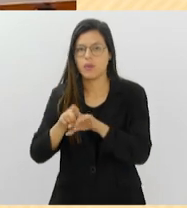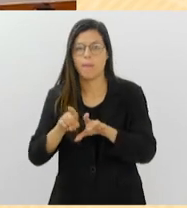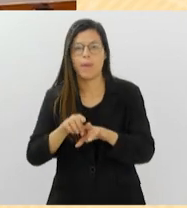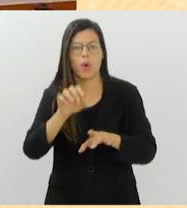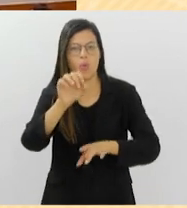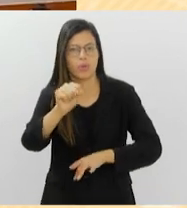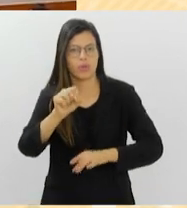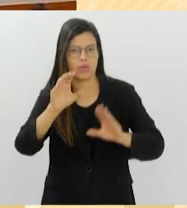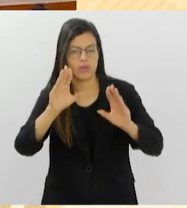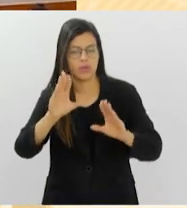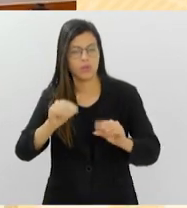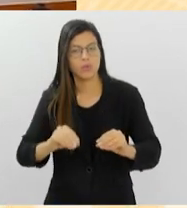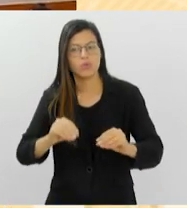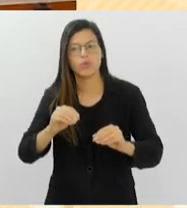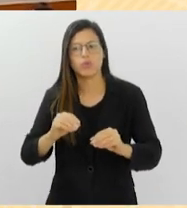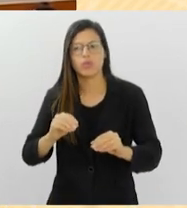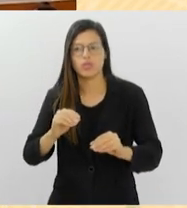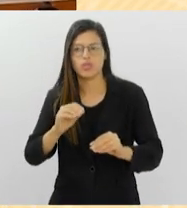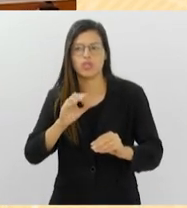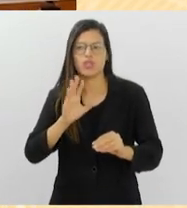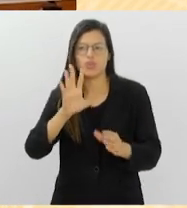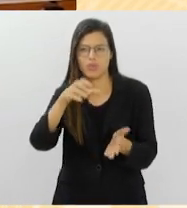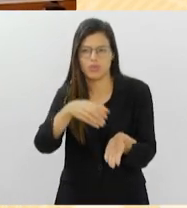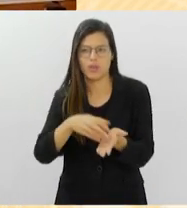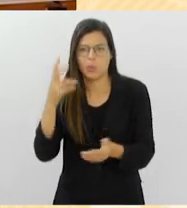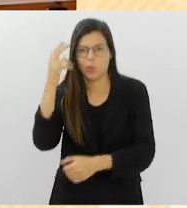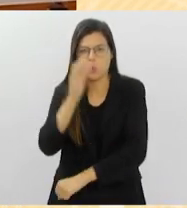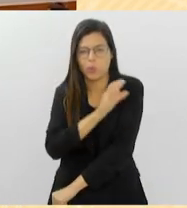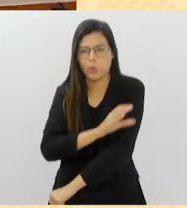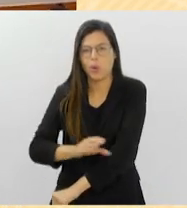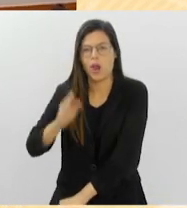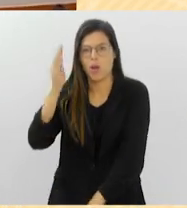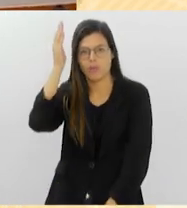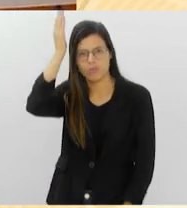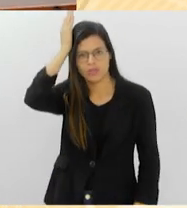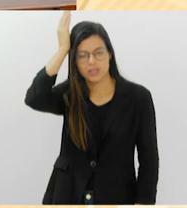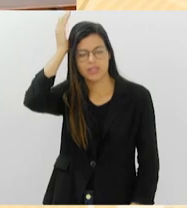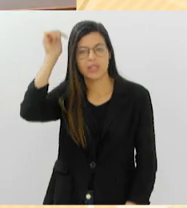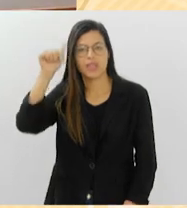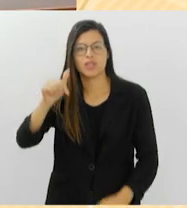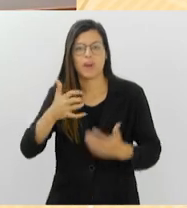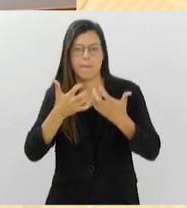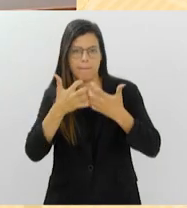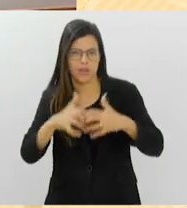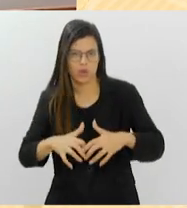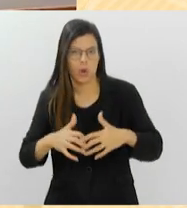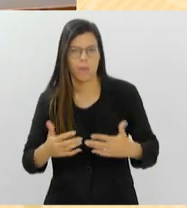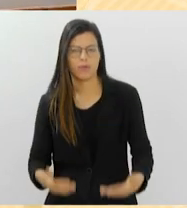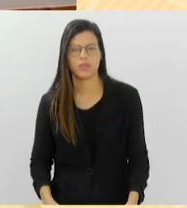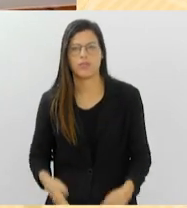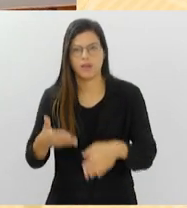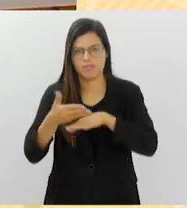da noite, no Centro Cultural Sesc Quintandinha, em Petrópolis. Na Cidade Imperial, a entrada é franca.